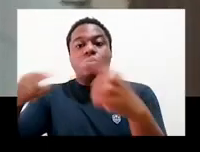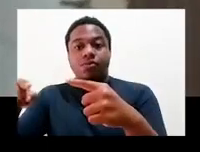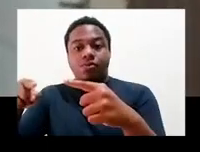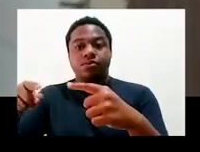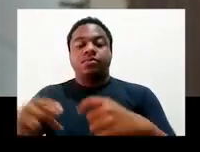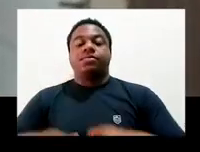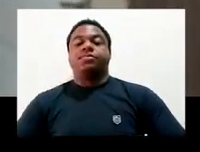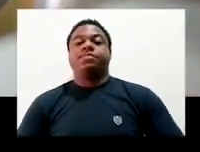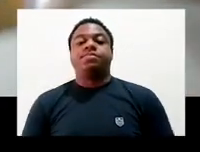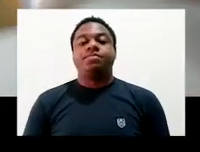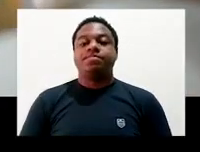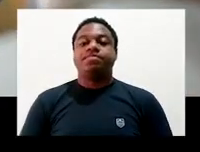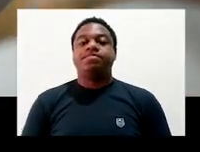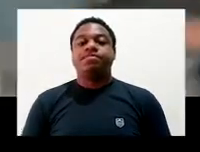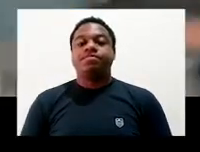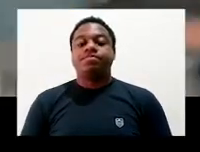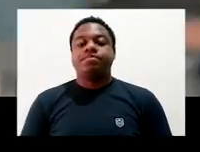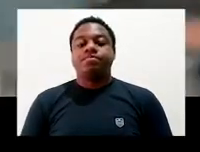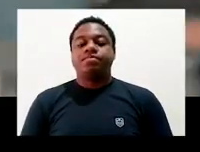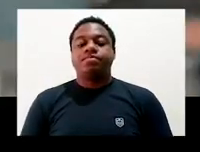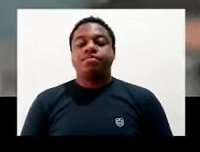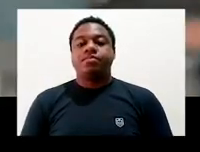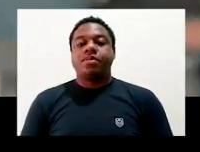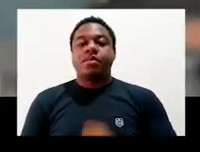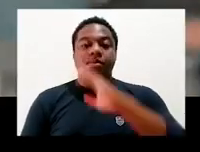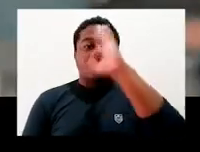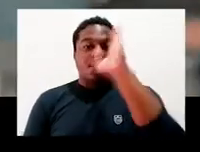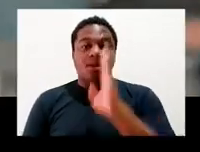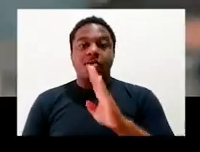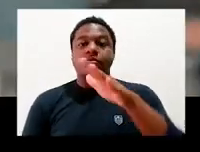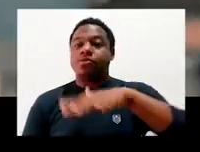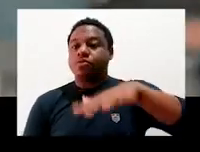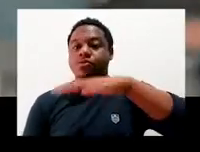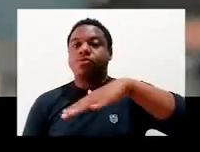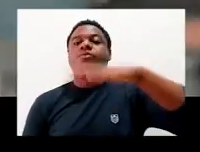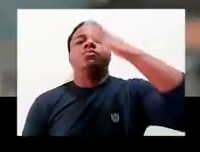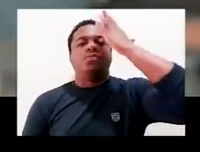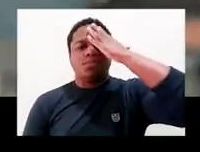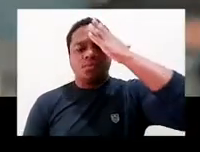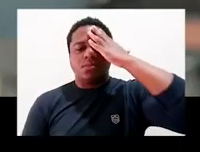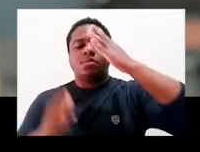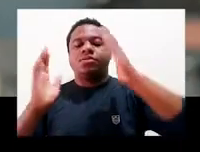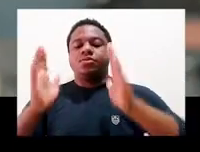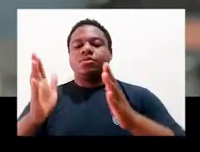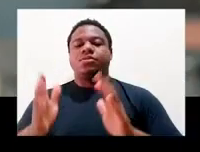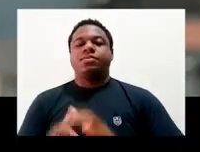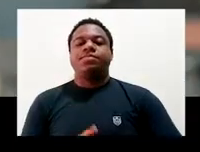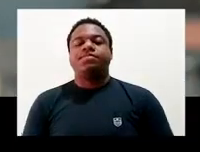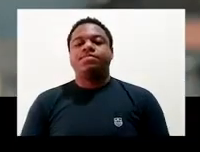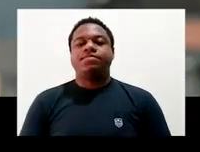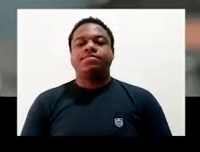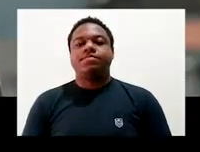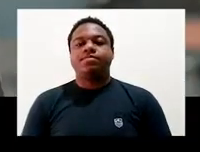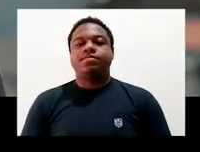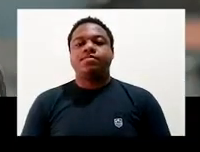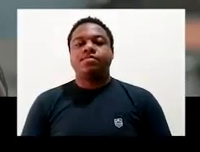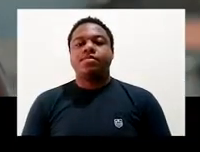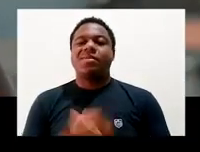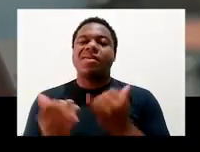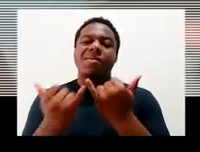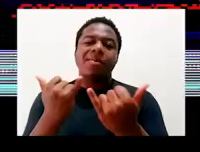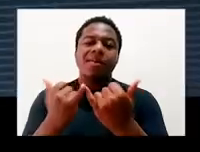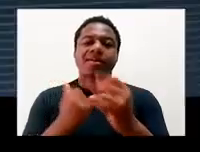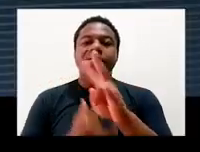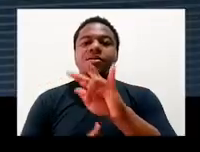exemplo de combate ao coronavírus no Brasil e quando parecia que a gente ia vencer o vírus, ele ficou mais forte e está voltando com